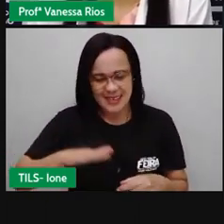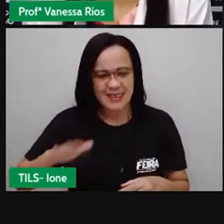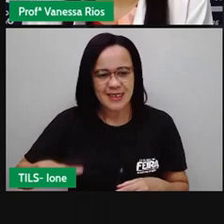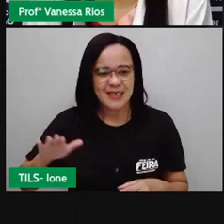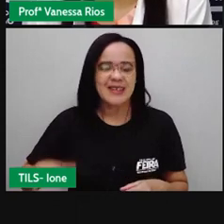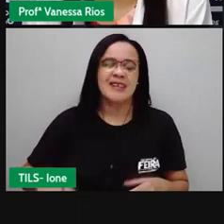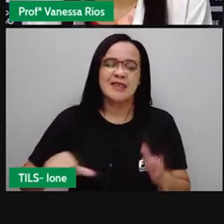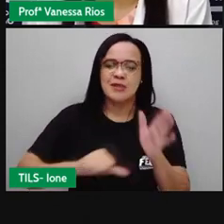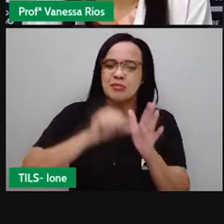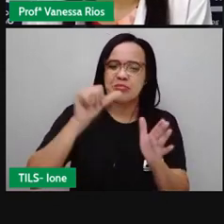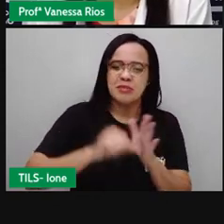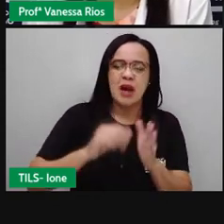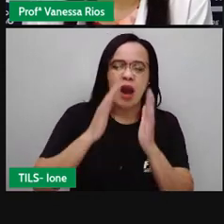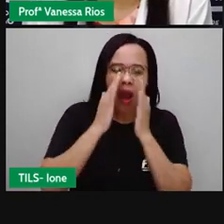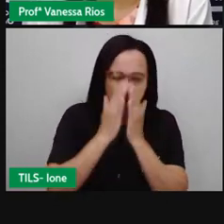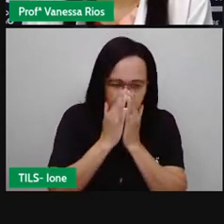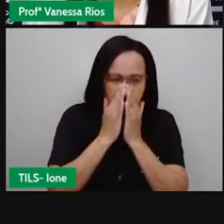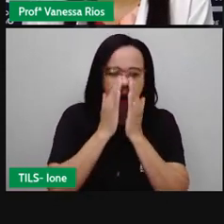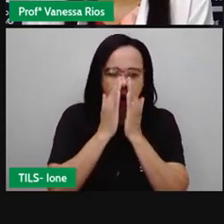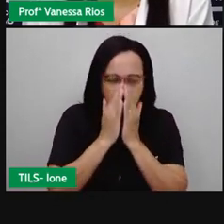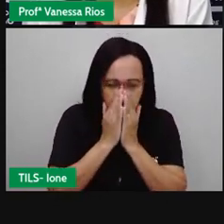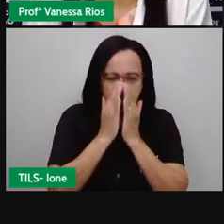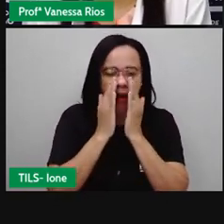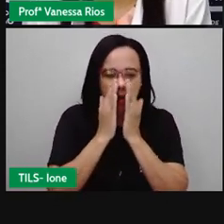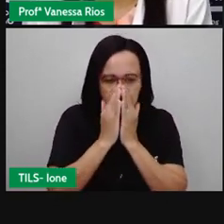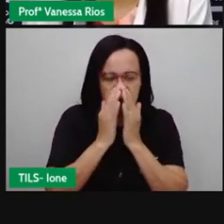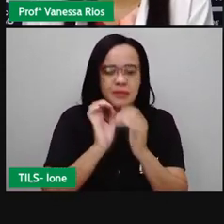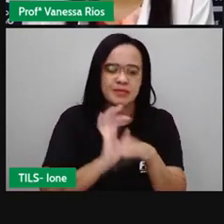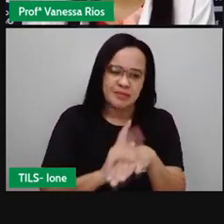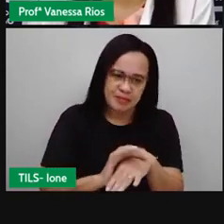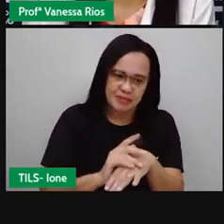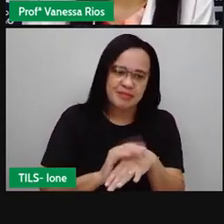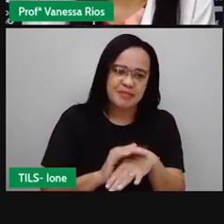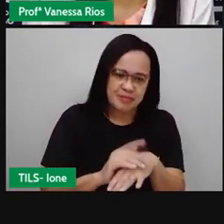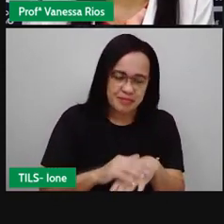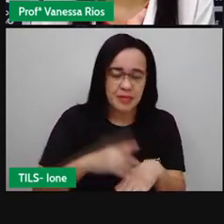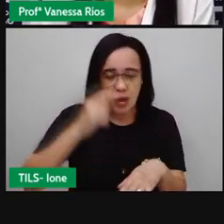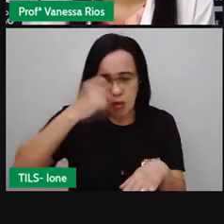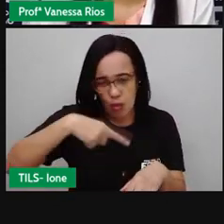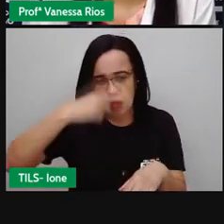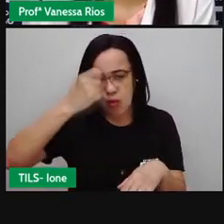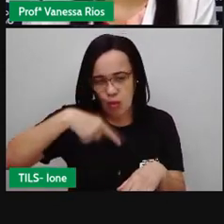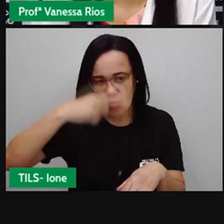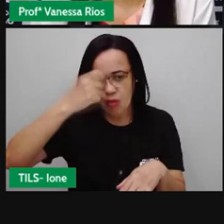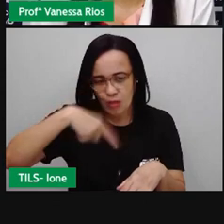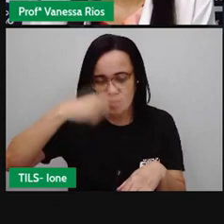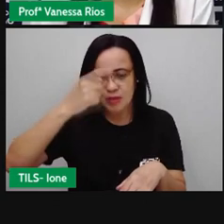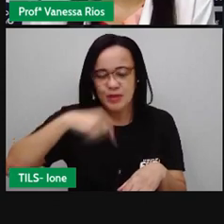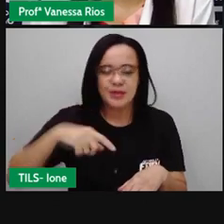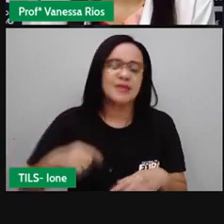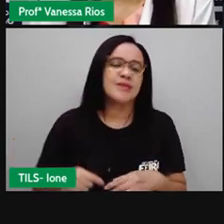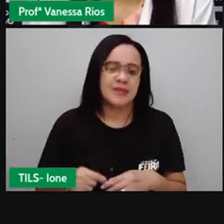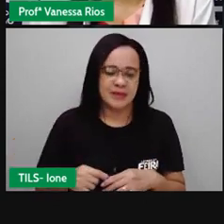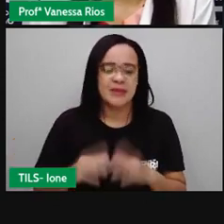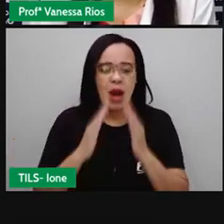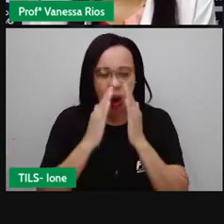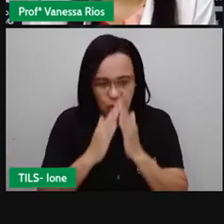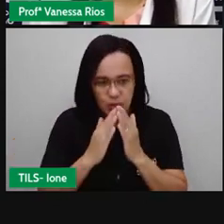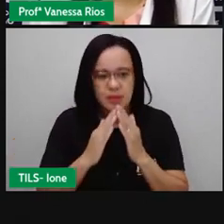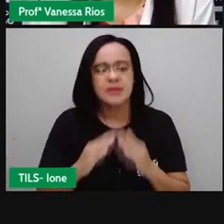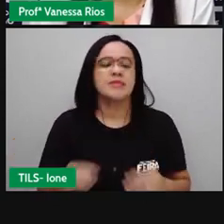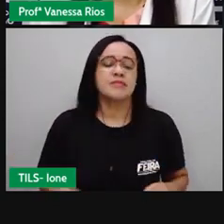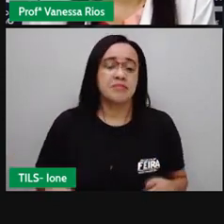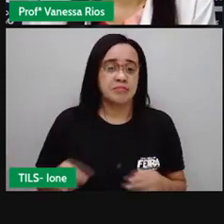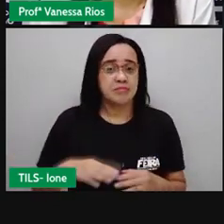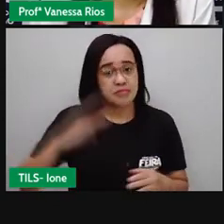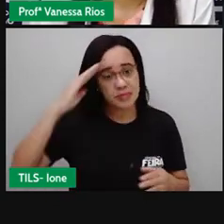primeiros aí a manifestarem sintomas aí de resfriado, de gripe, não é? E aí começar a espirrar. Principalmente quem